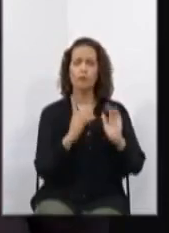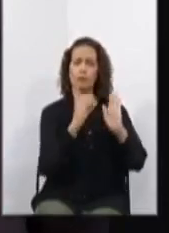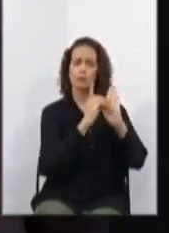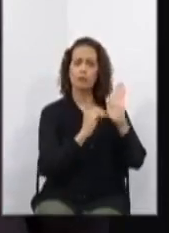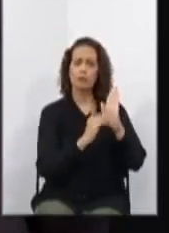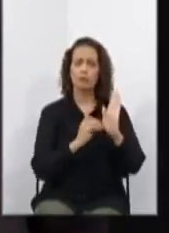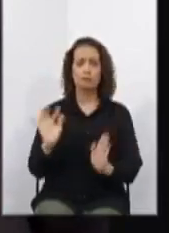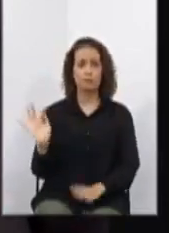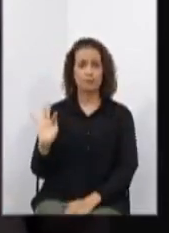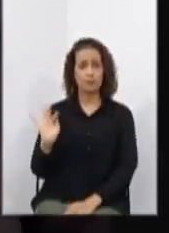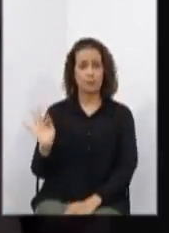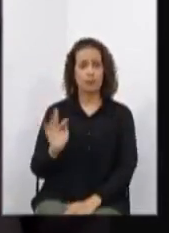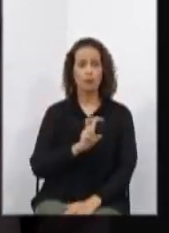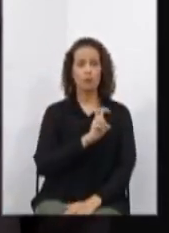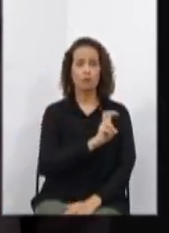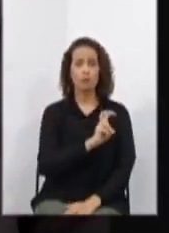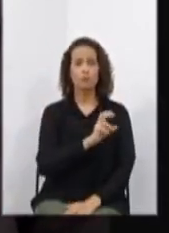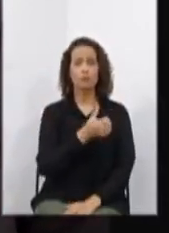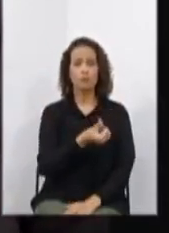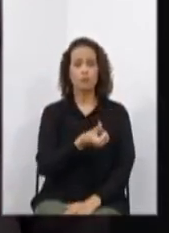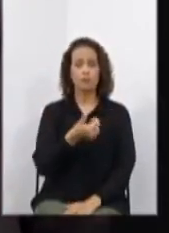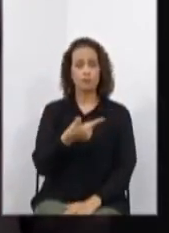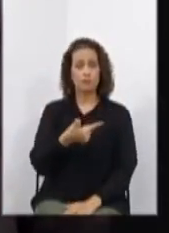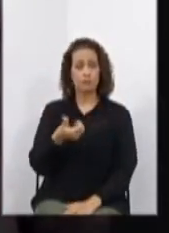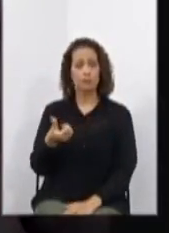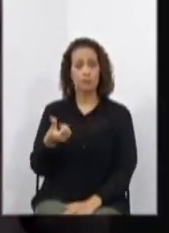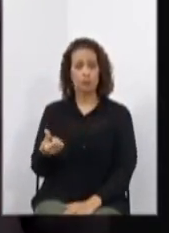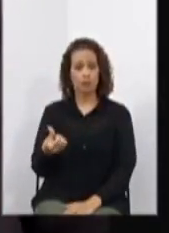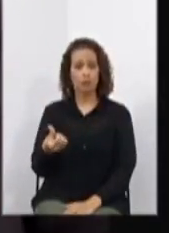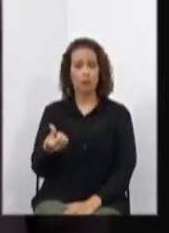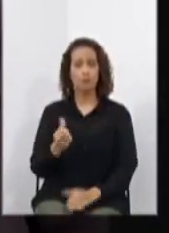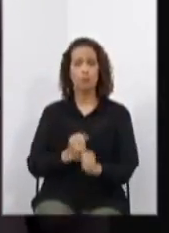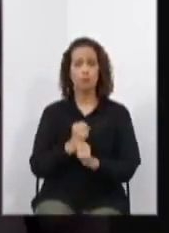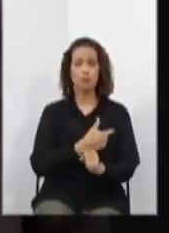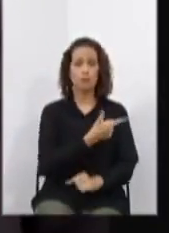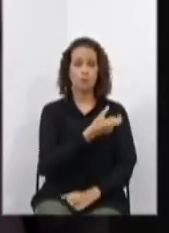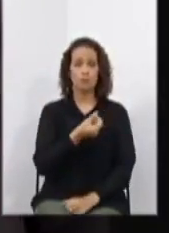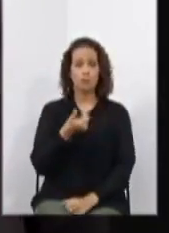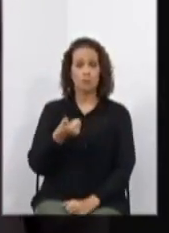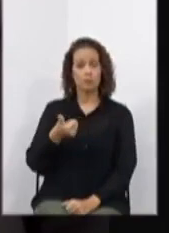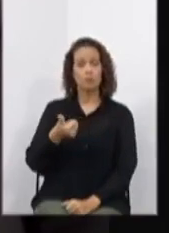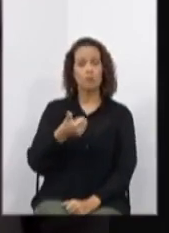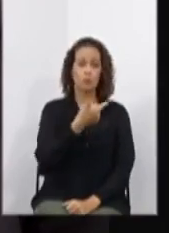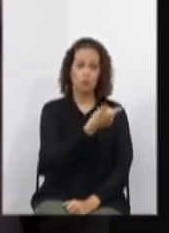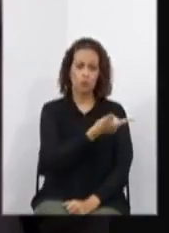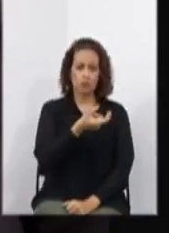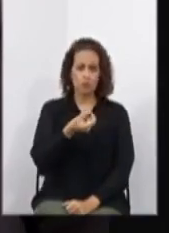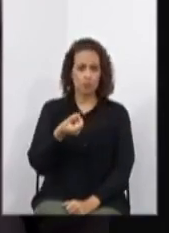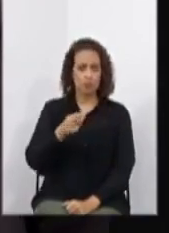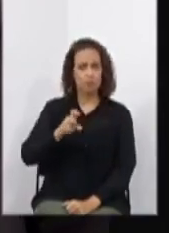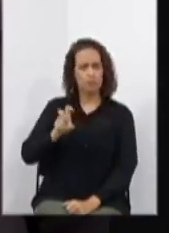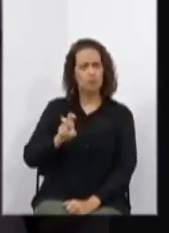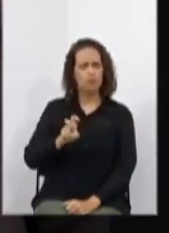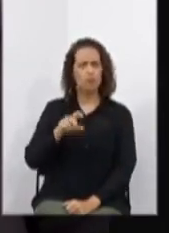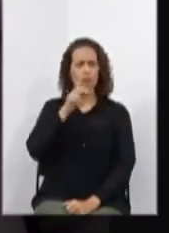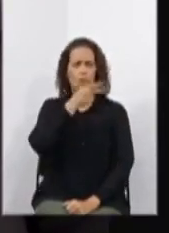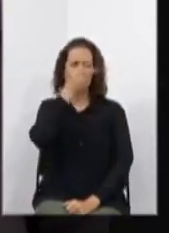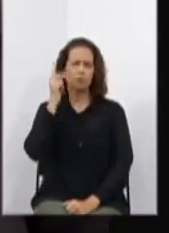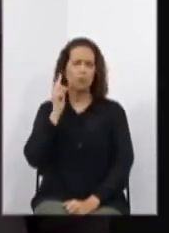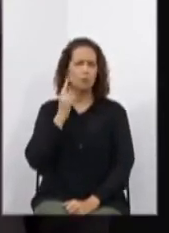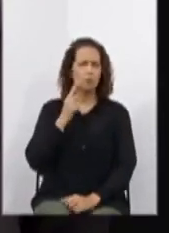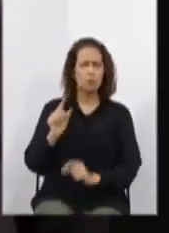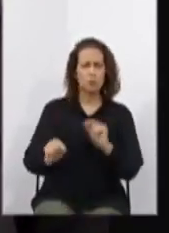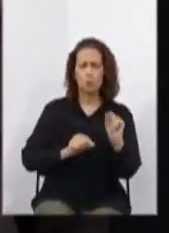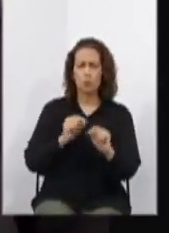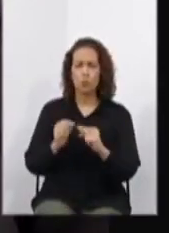federal número 5.626 de 2005, considera pessoa surda aquela que,